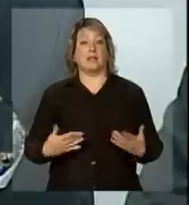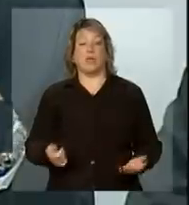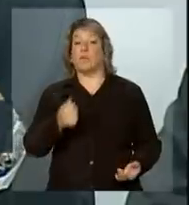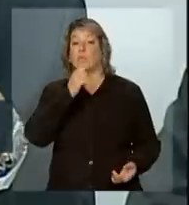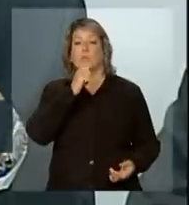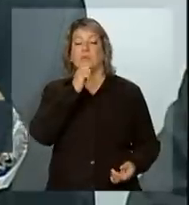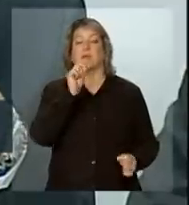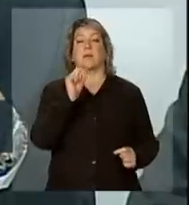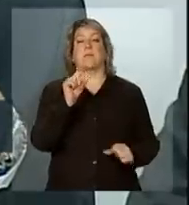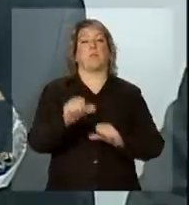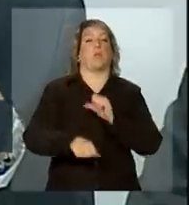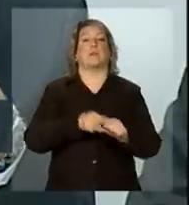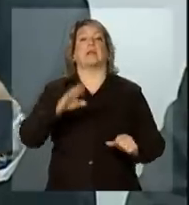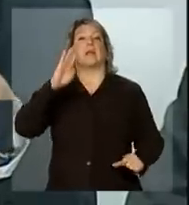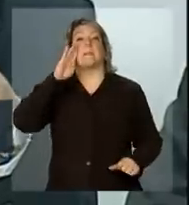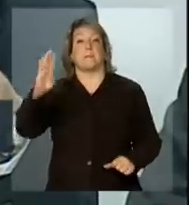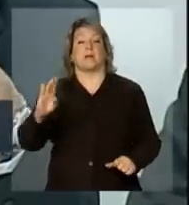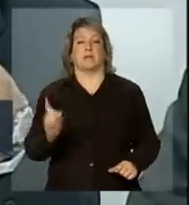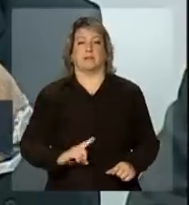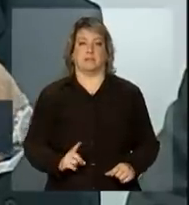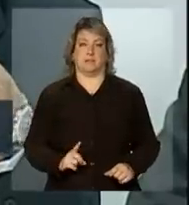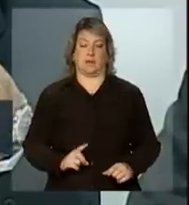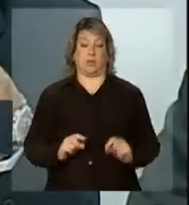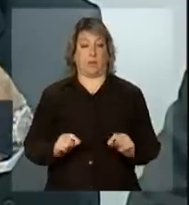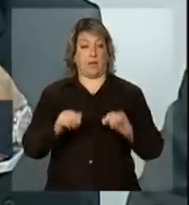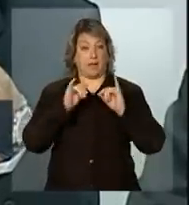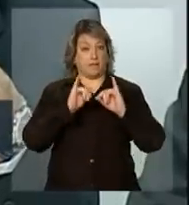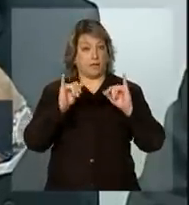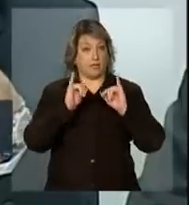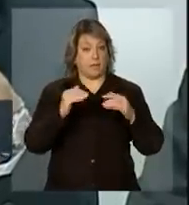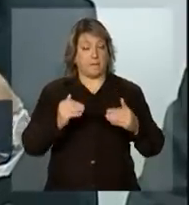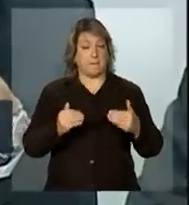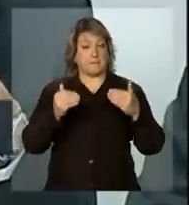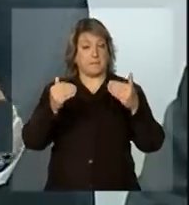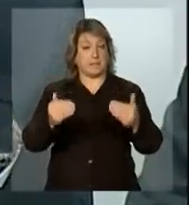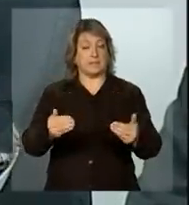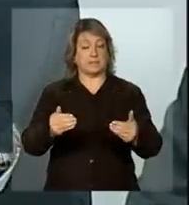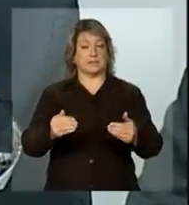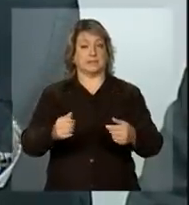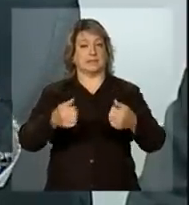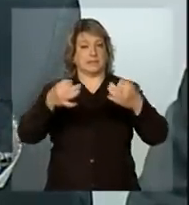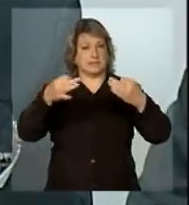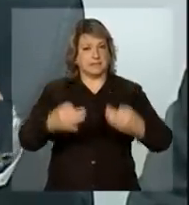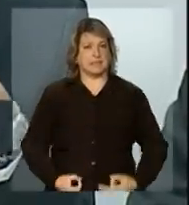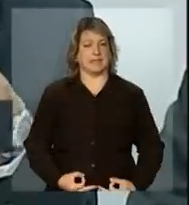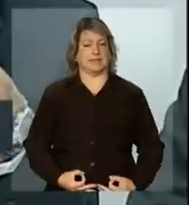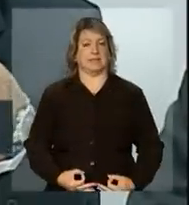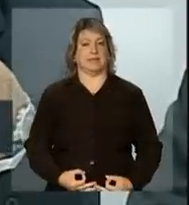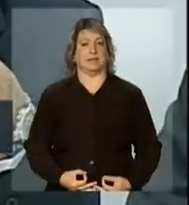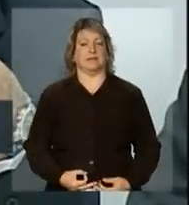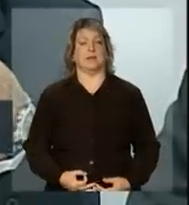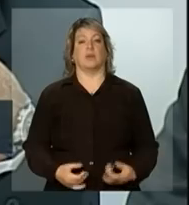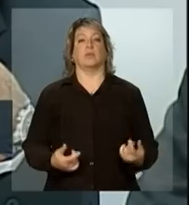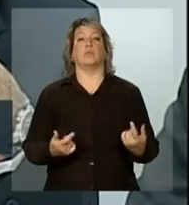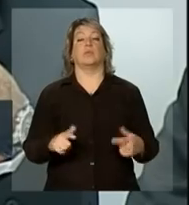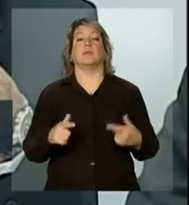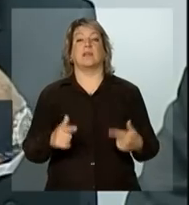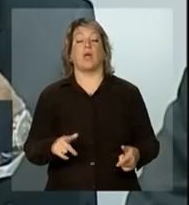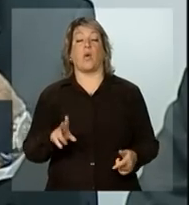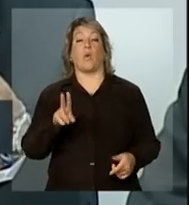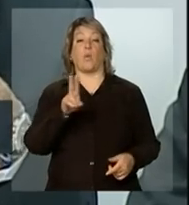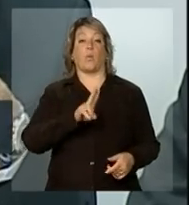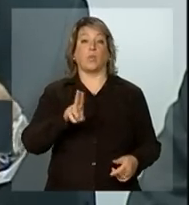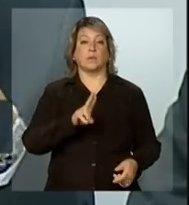de prioridades e é preciso que a informação seja passada de forma correta. Não existe a utilização